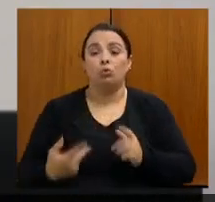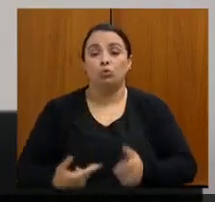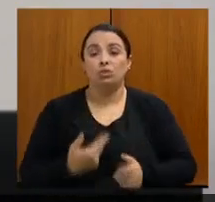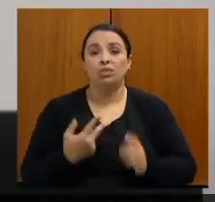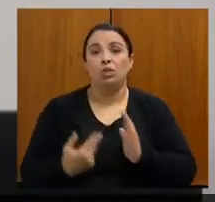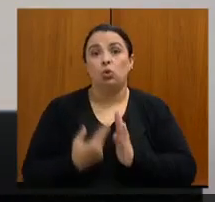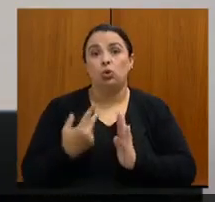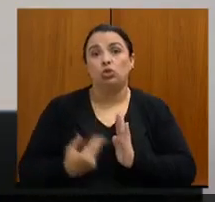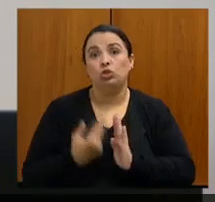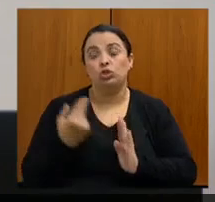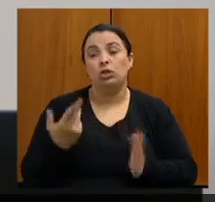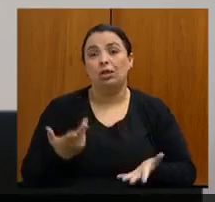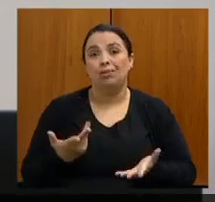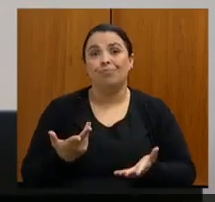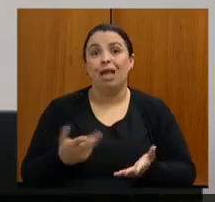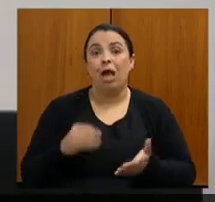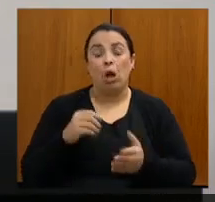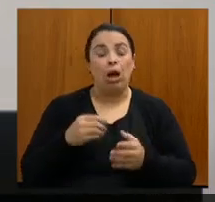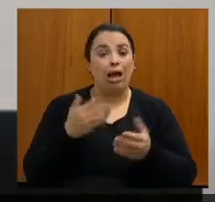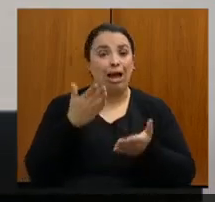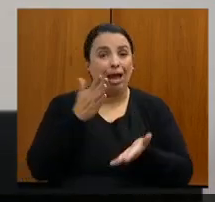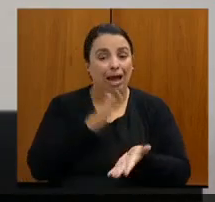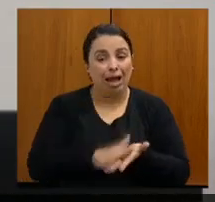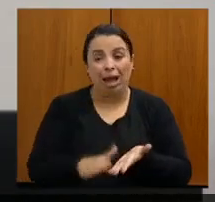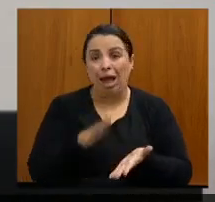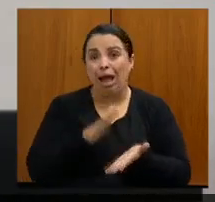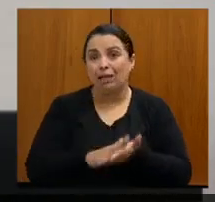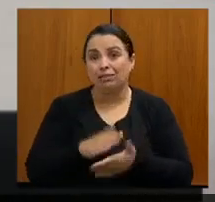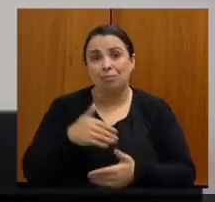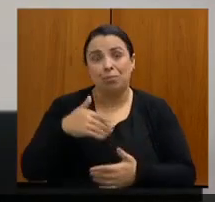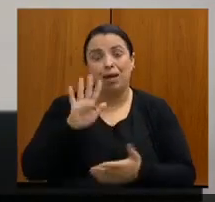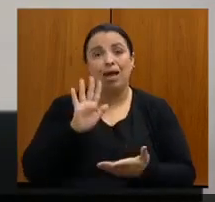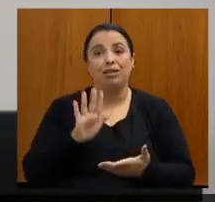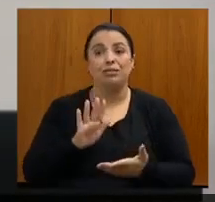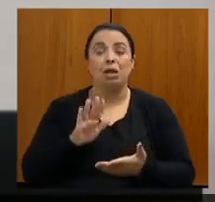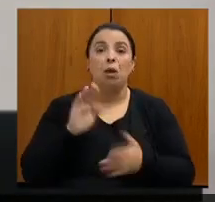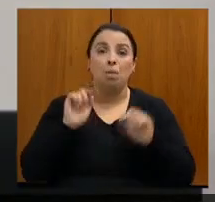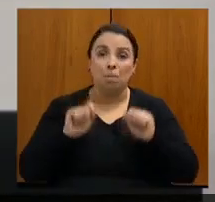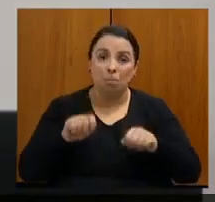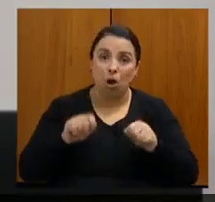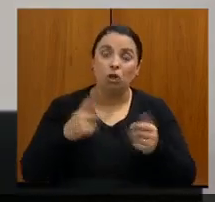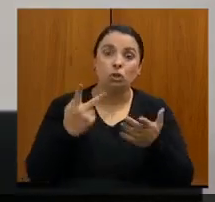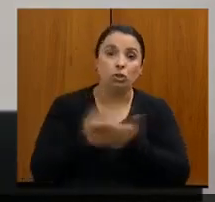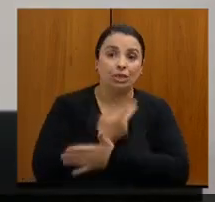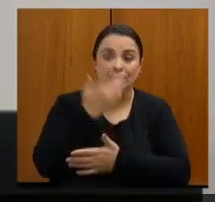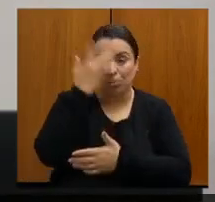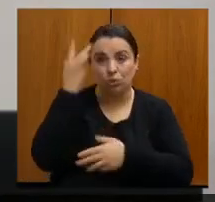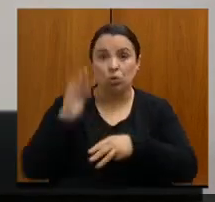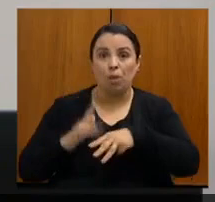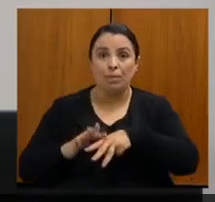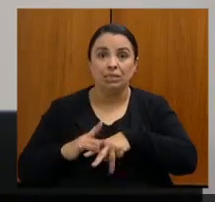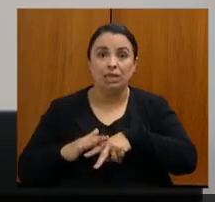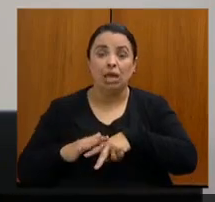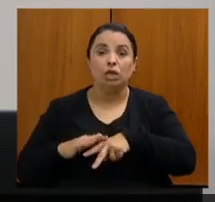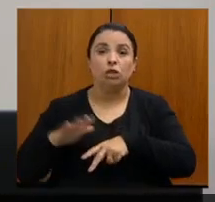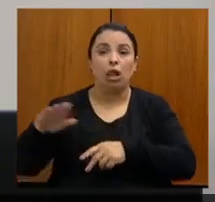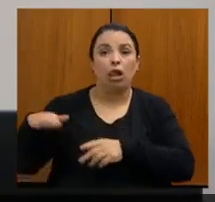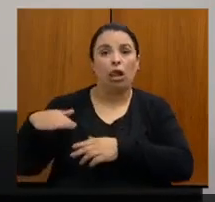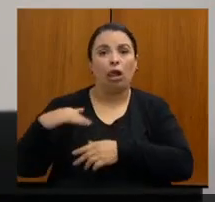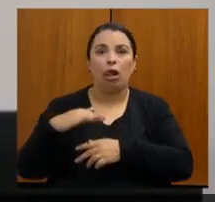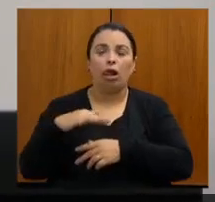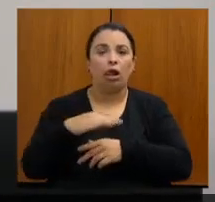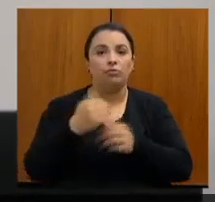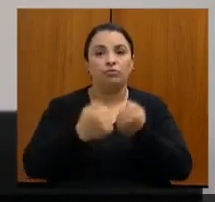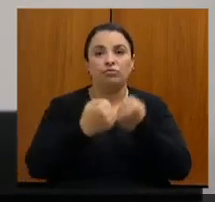custo, corre o risco de pacientes, às vezes, até serem acidentados, que já aconteceu isso comigo, um paciente meu que estava vindo lá da região